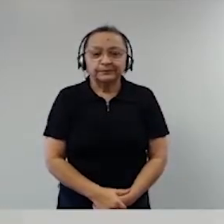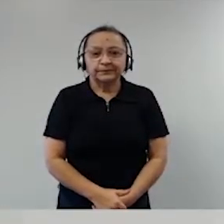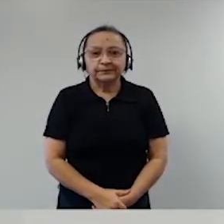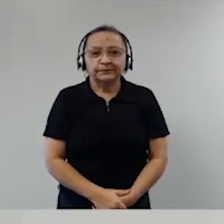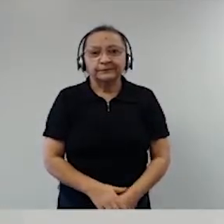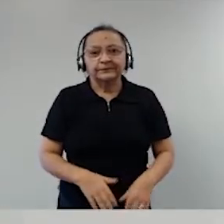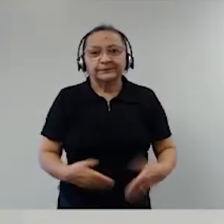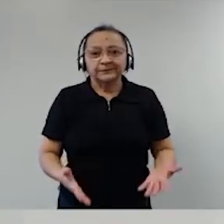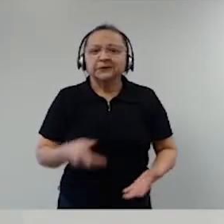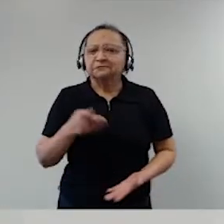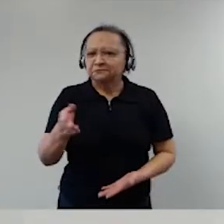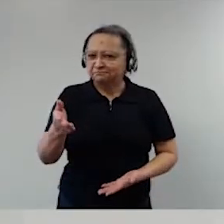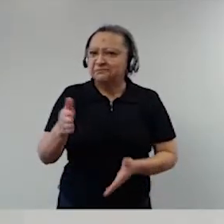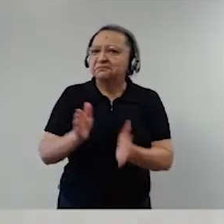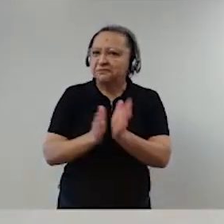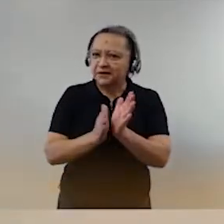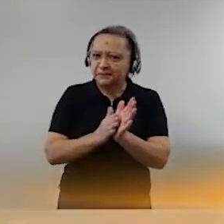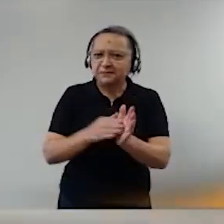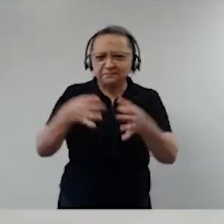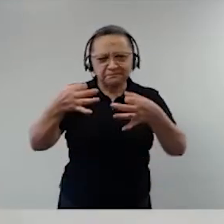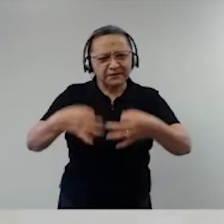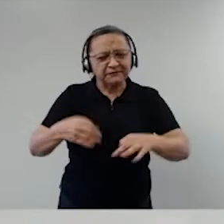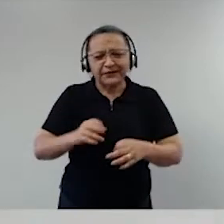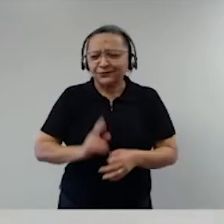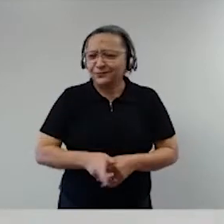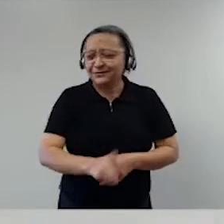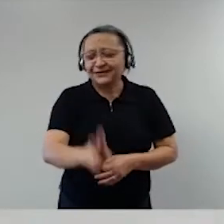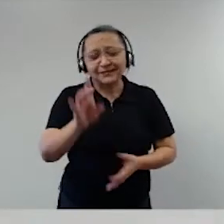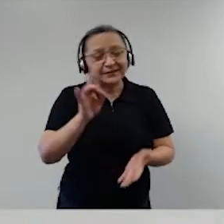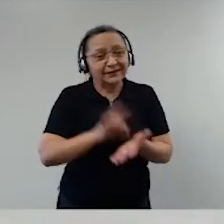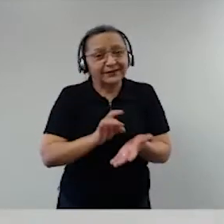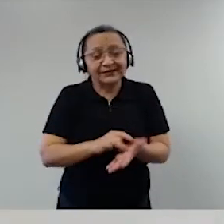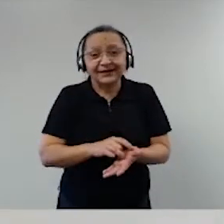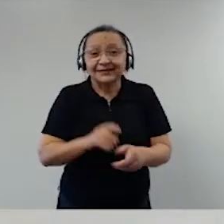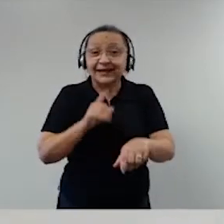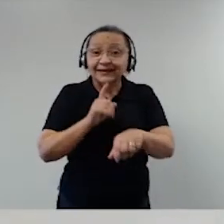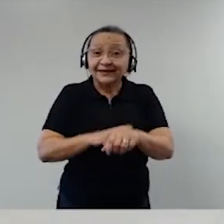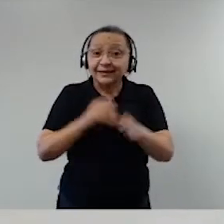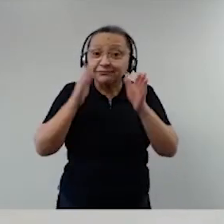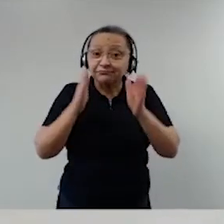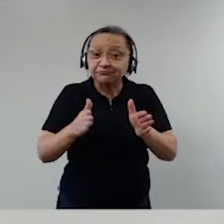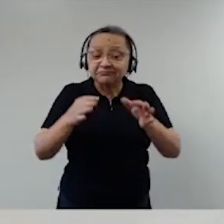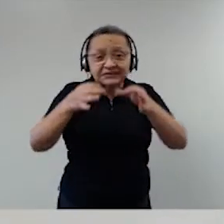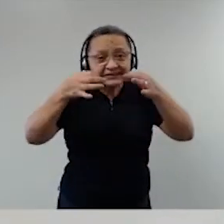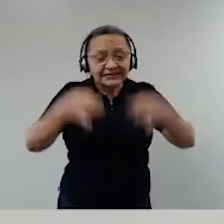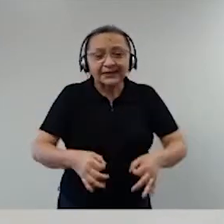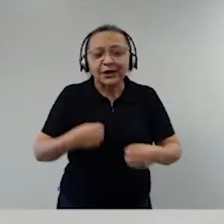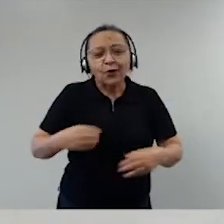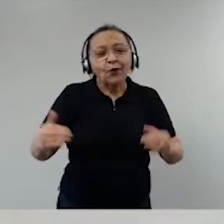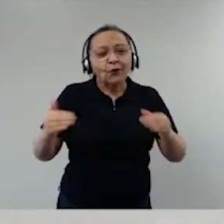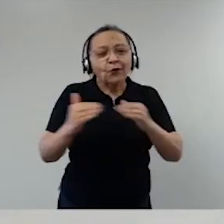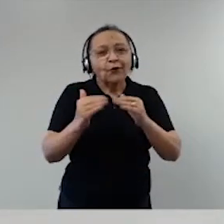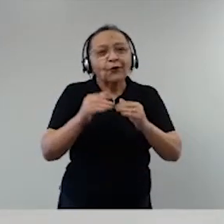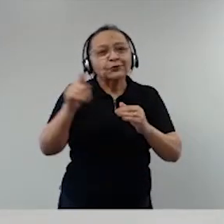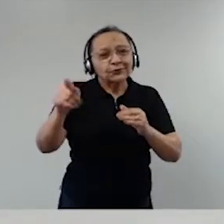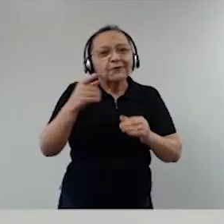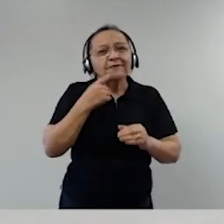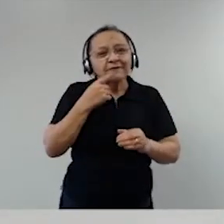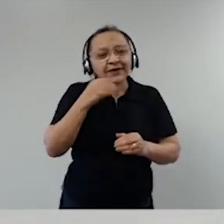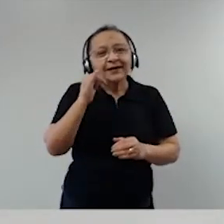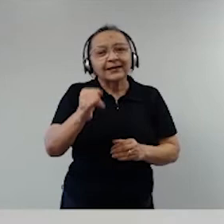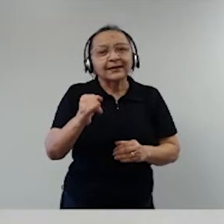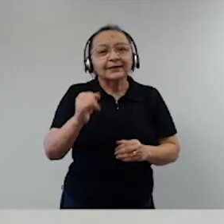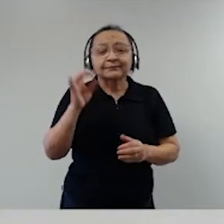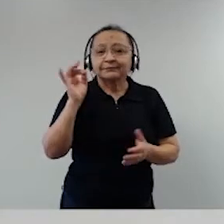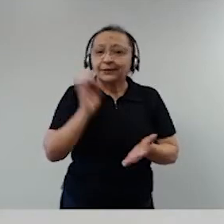O senhor foi perfeito, como sempre, na verdade. E olha, eu concordo com a sua fala quando o senhor diz que realmente o